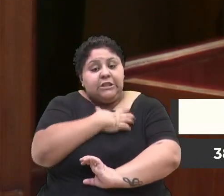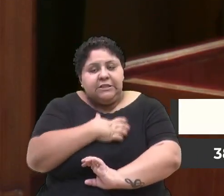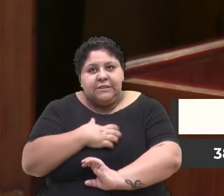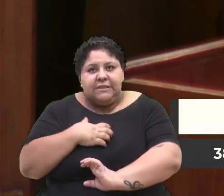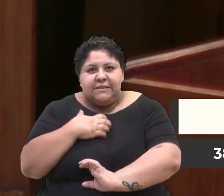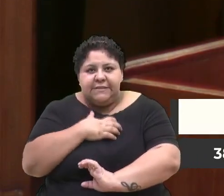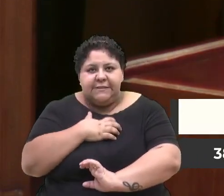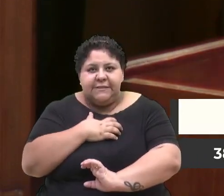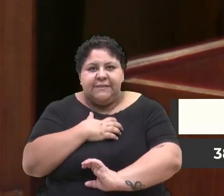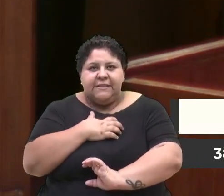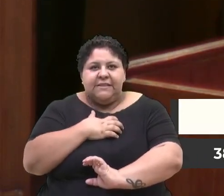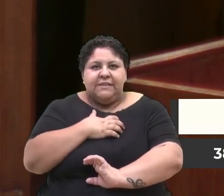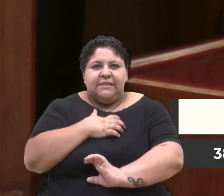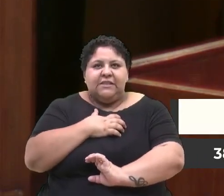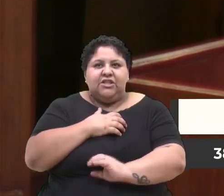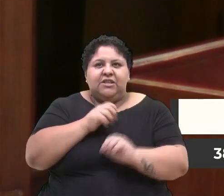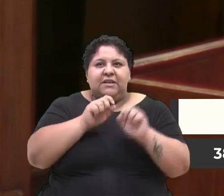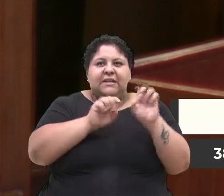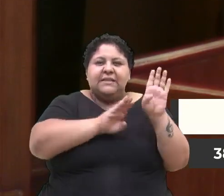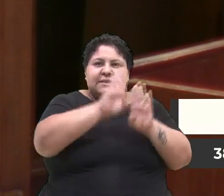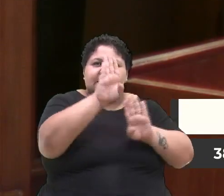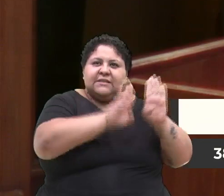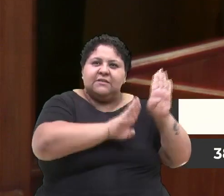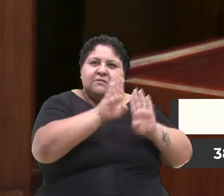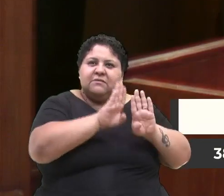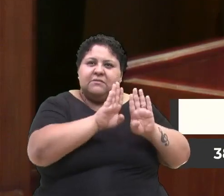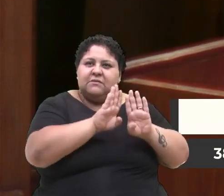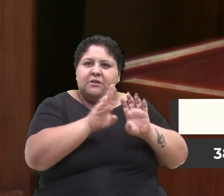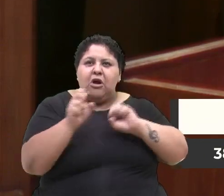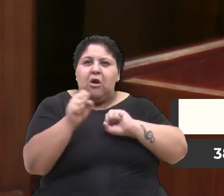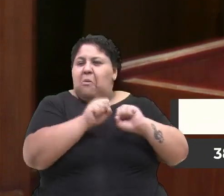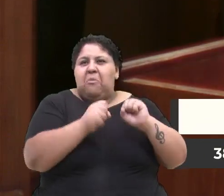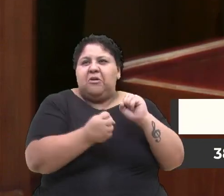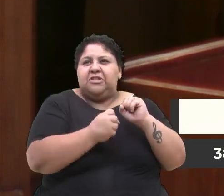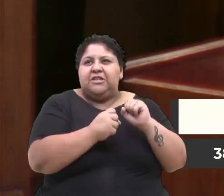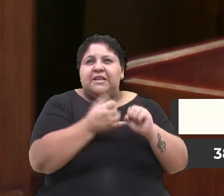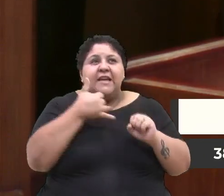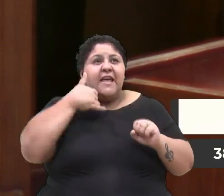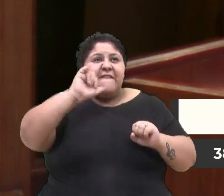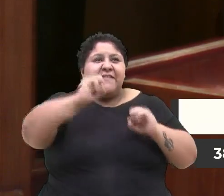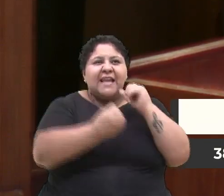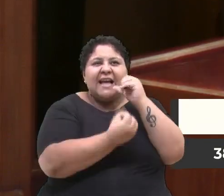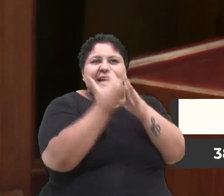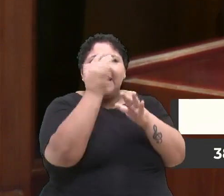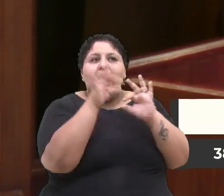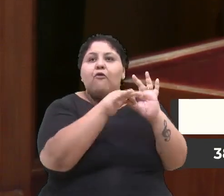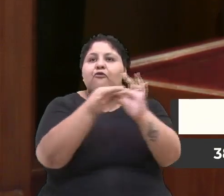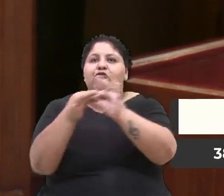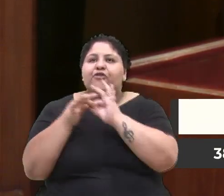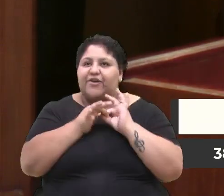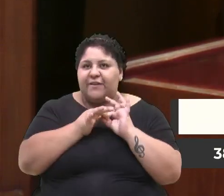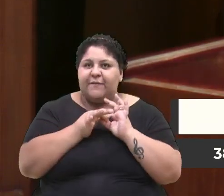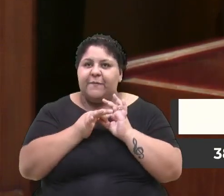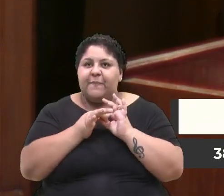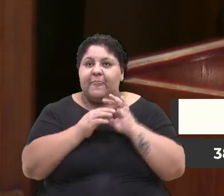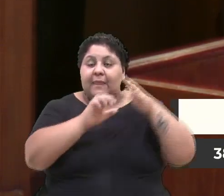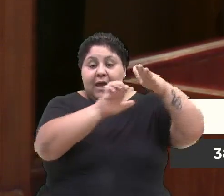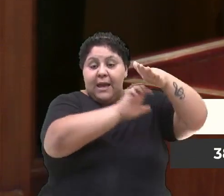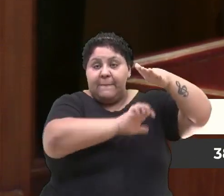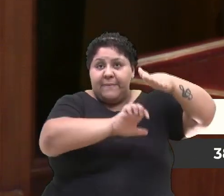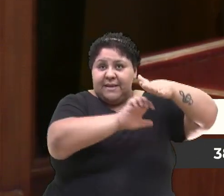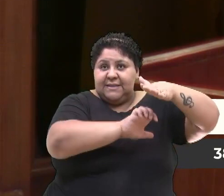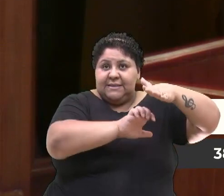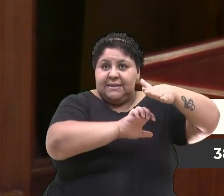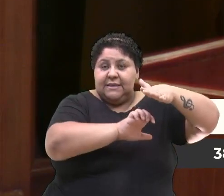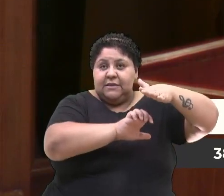licitações acaba não criando esse vínculo. A situação é que a Top Sul é uma